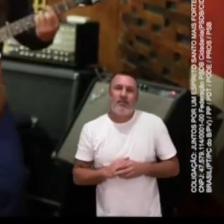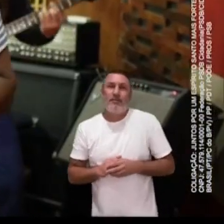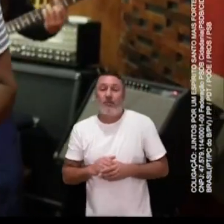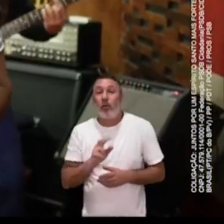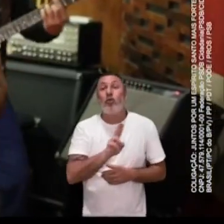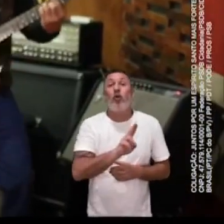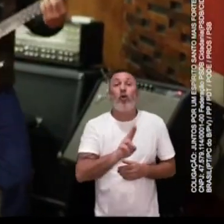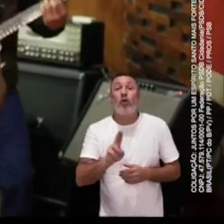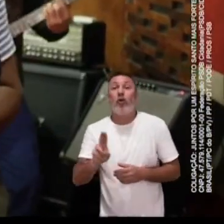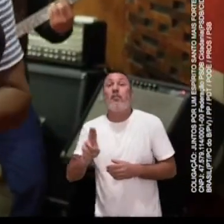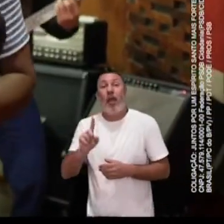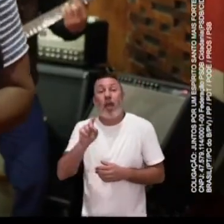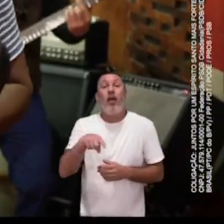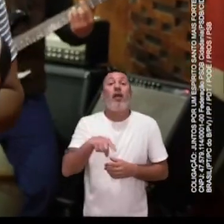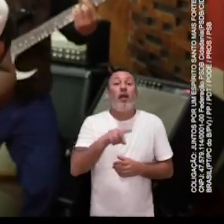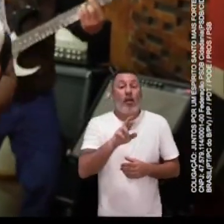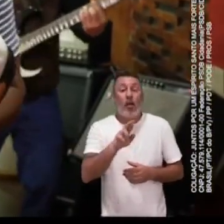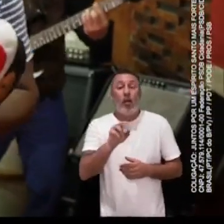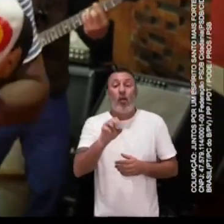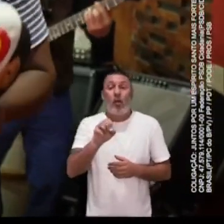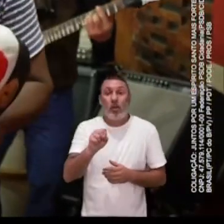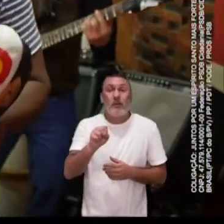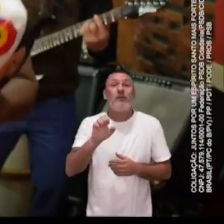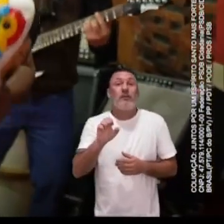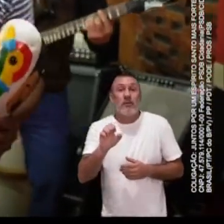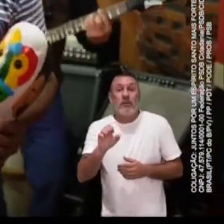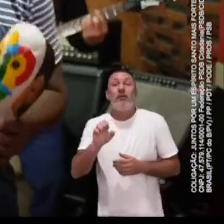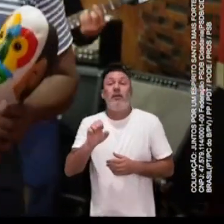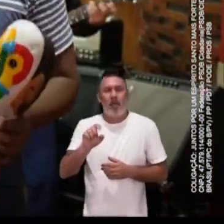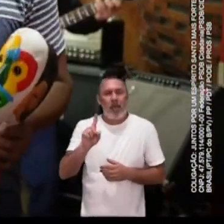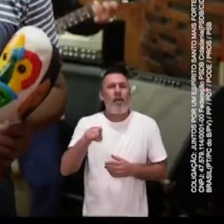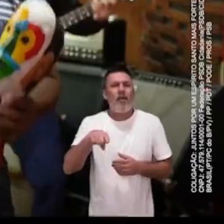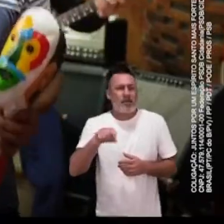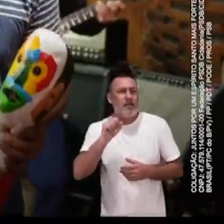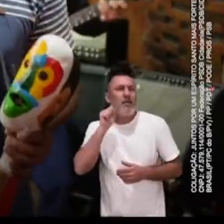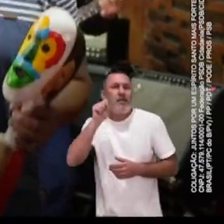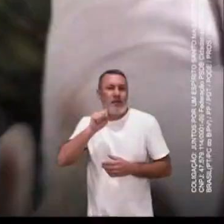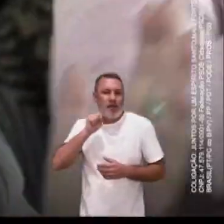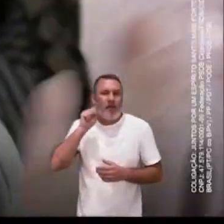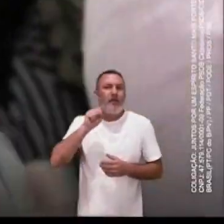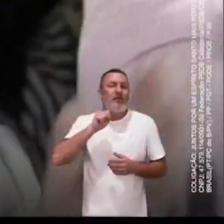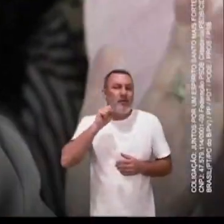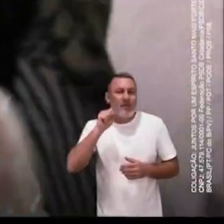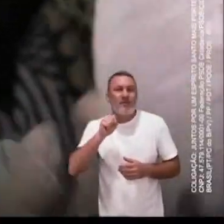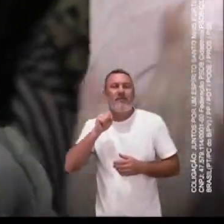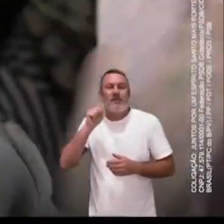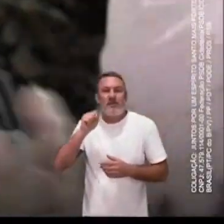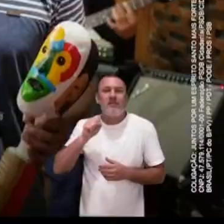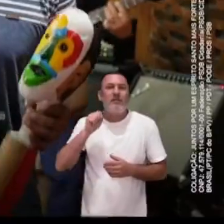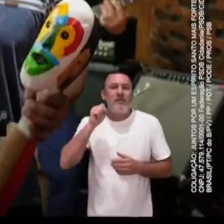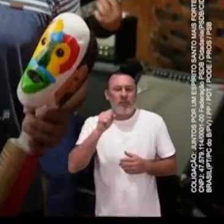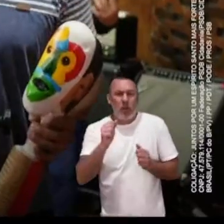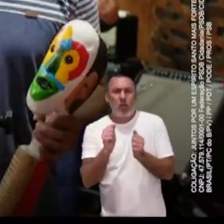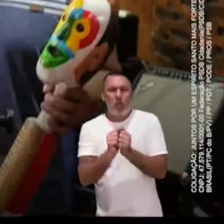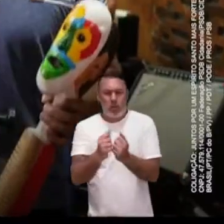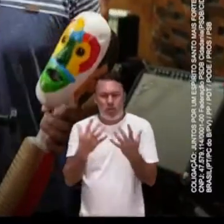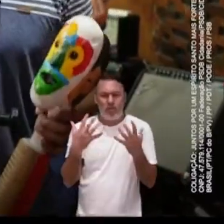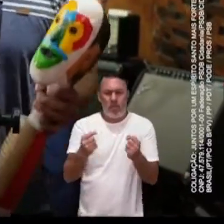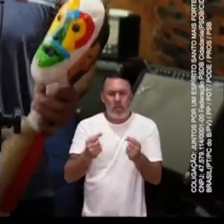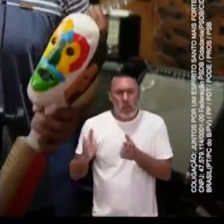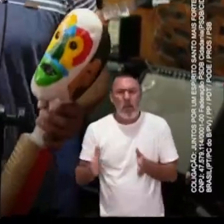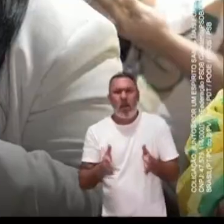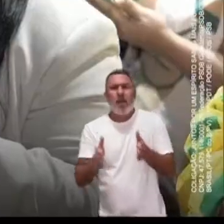O nome dela é Rose, é senadora. Com ela